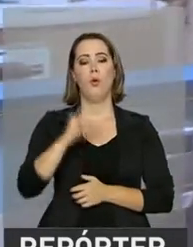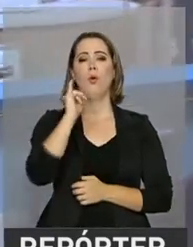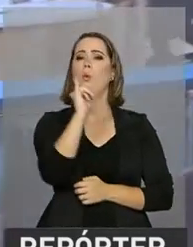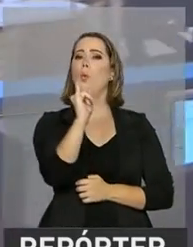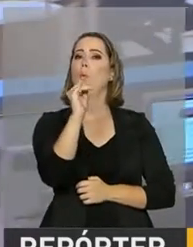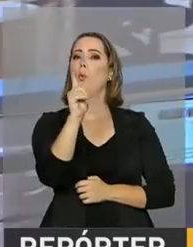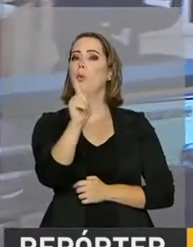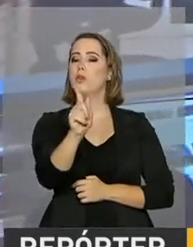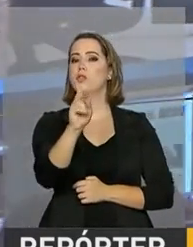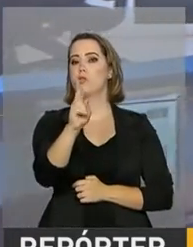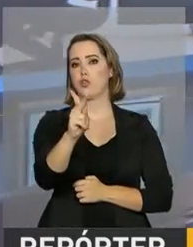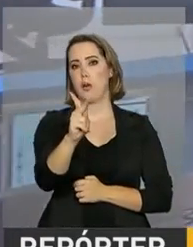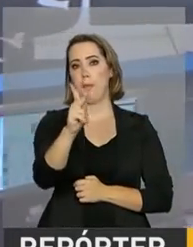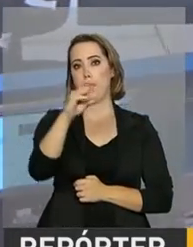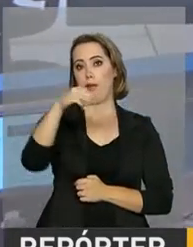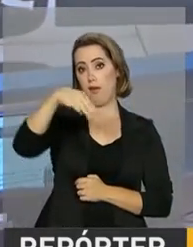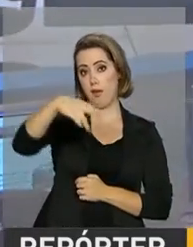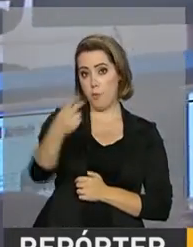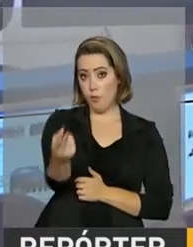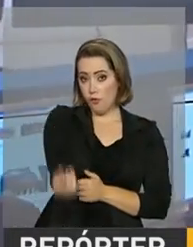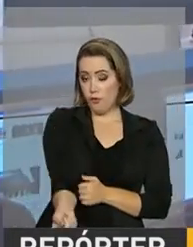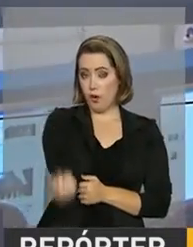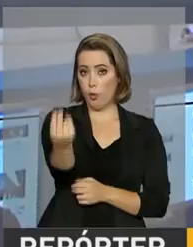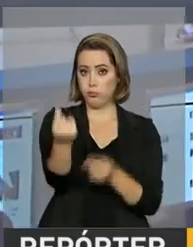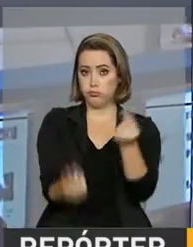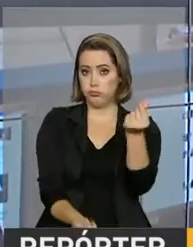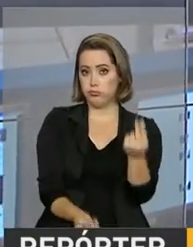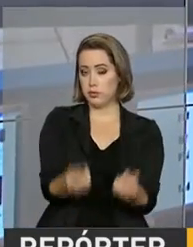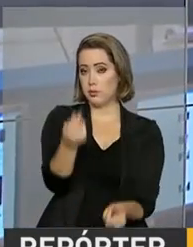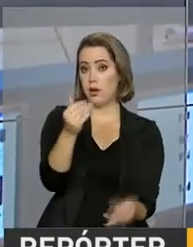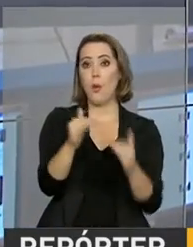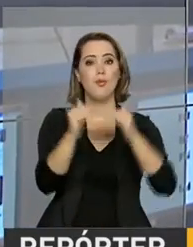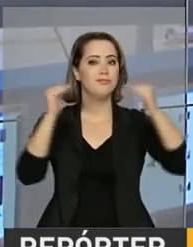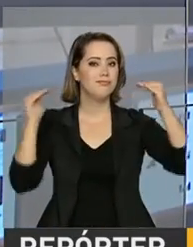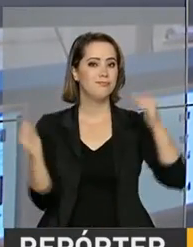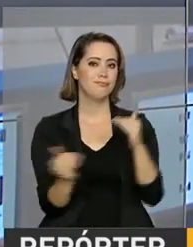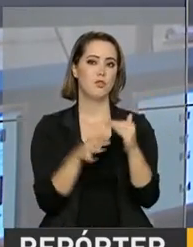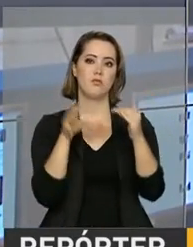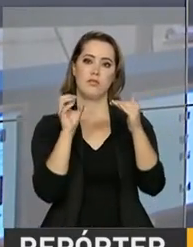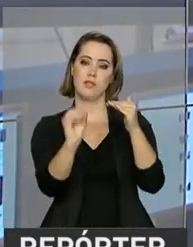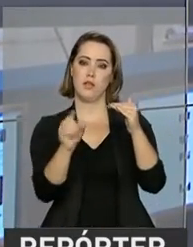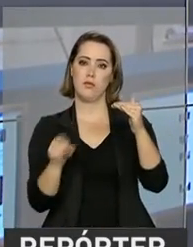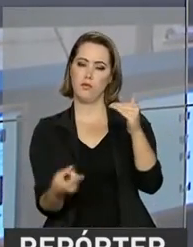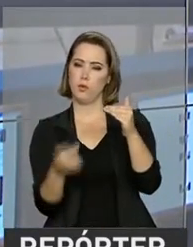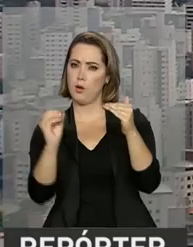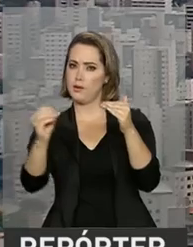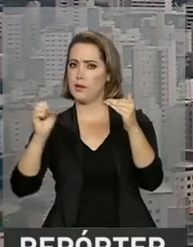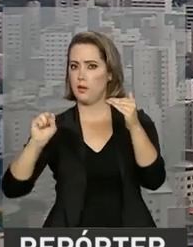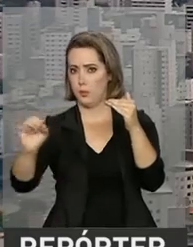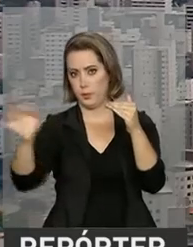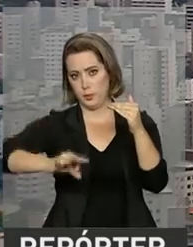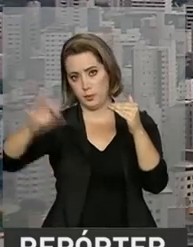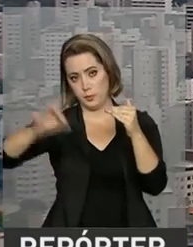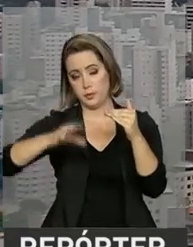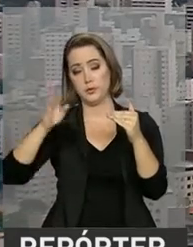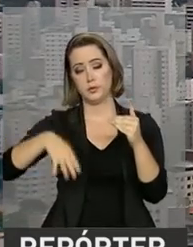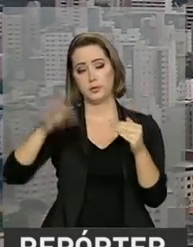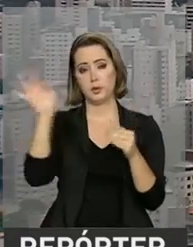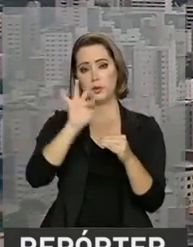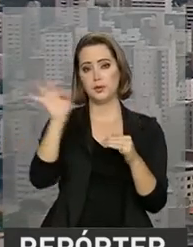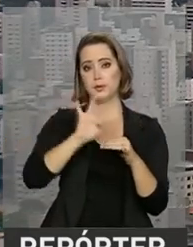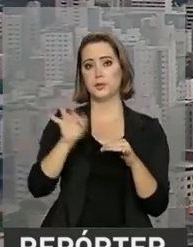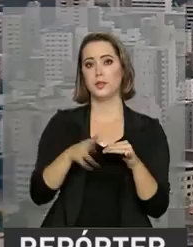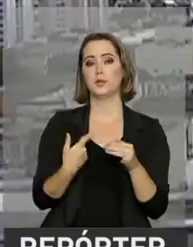de Preços, IGPM, desacelerou para 0,08% em fevereiro. O índice, medido pela Fundação